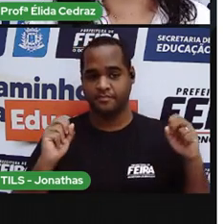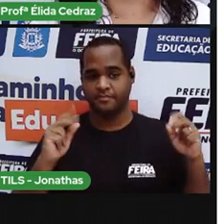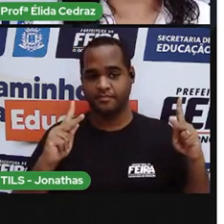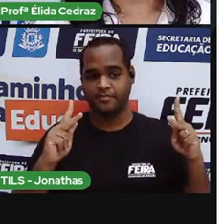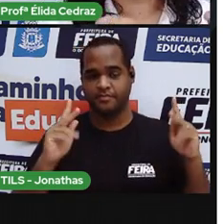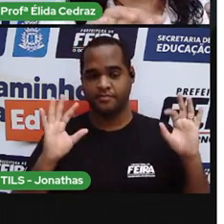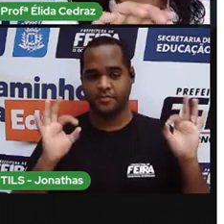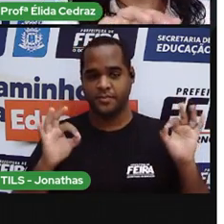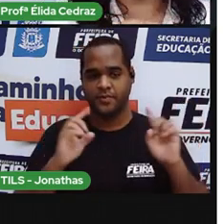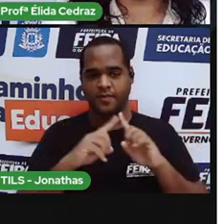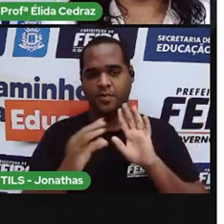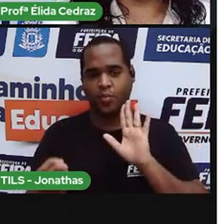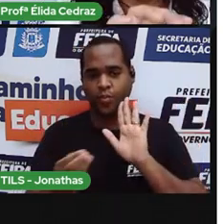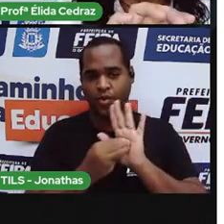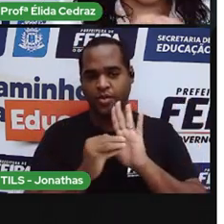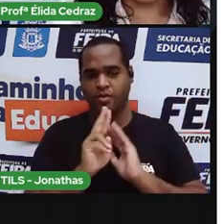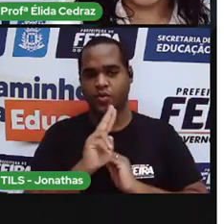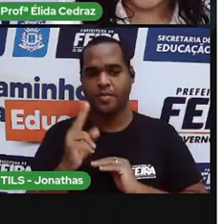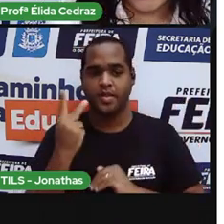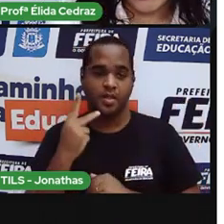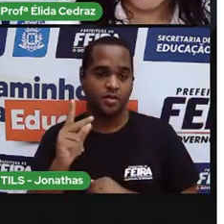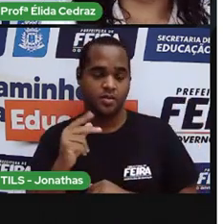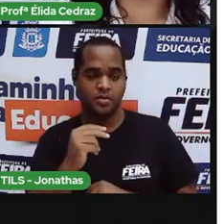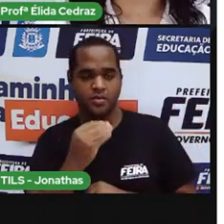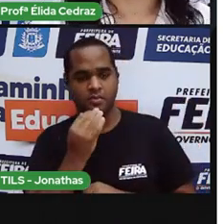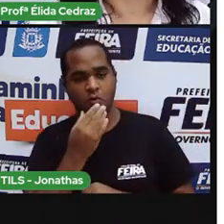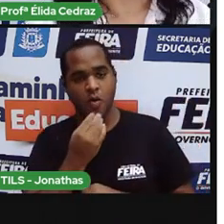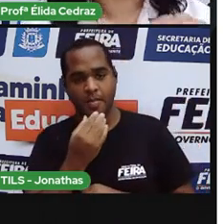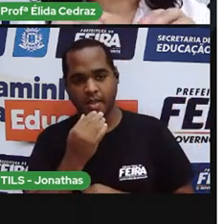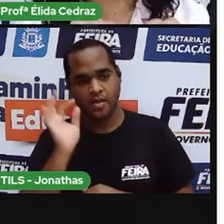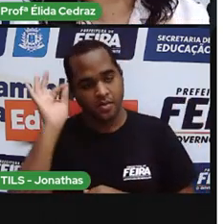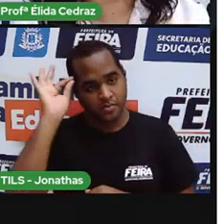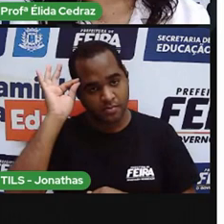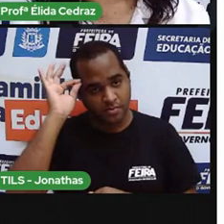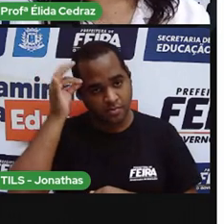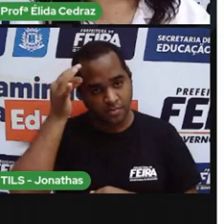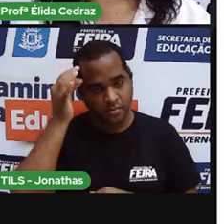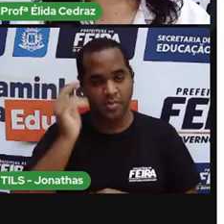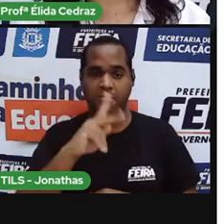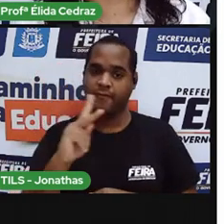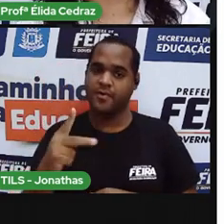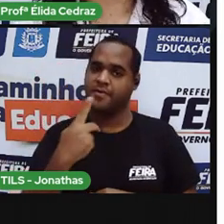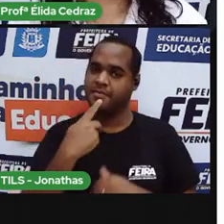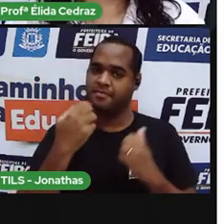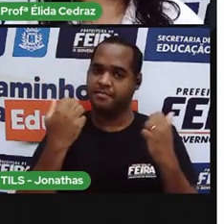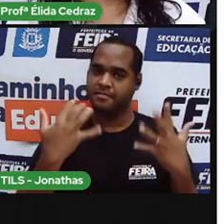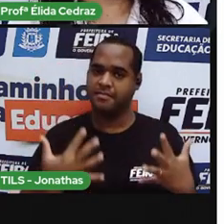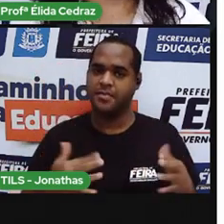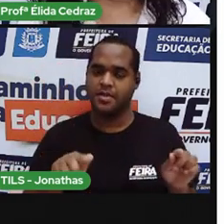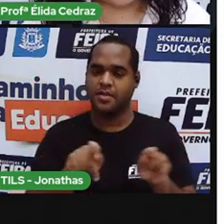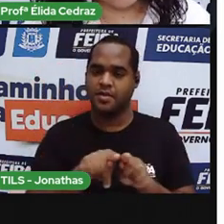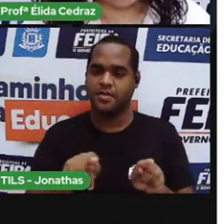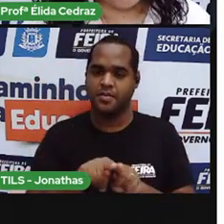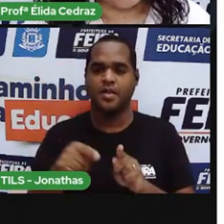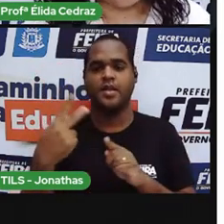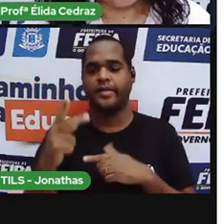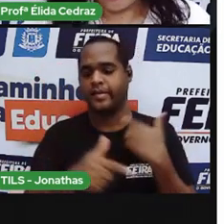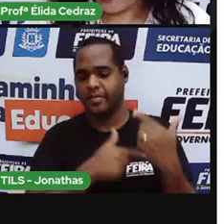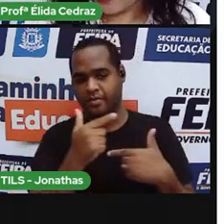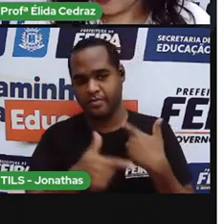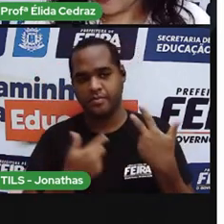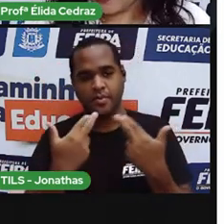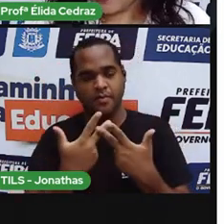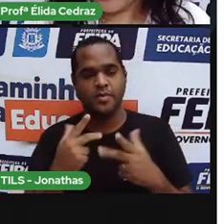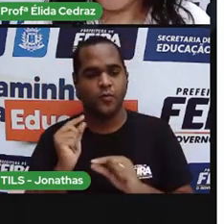Então, você vai colocar o nome do adulto, o nome da profissão e o turno de trabalho.